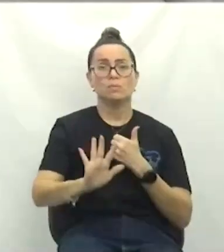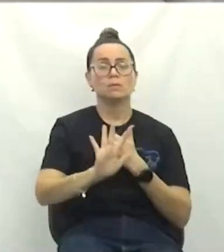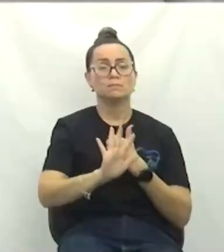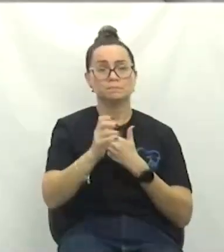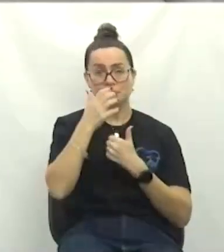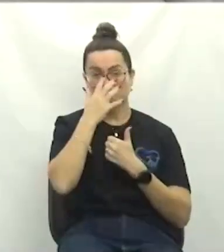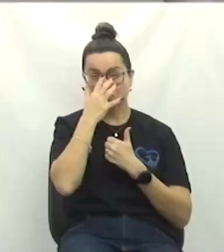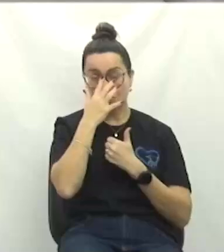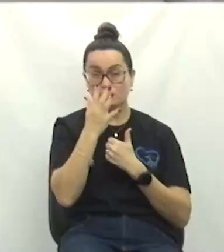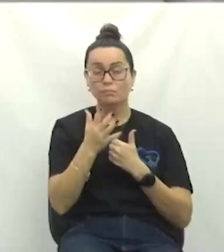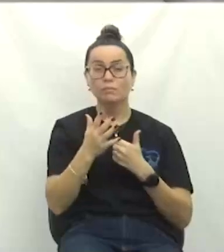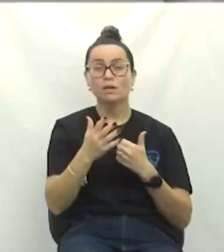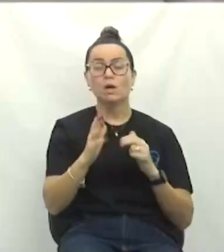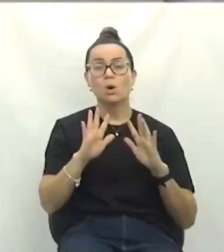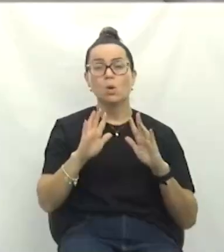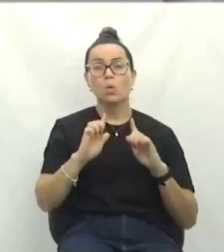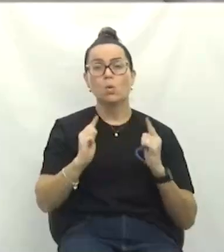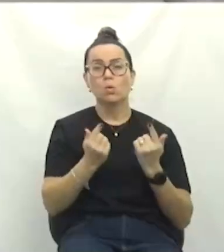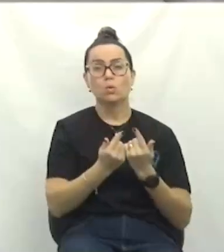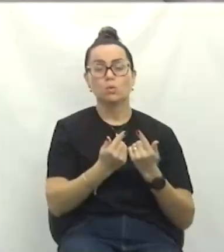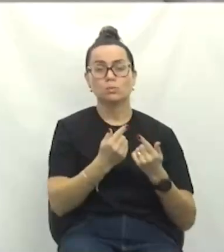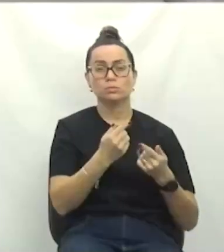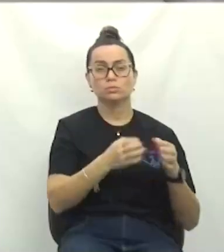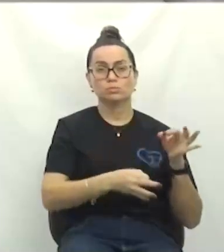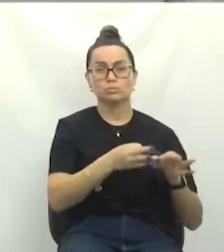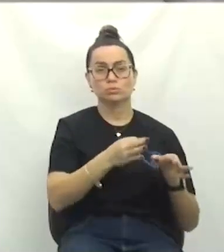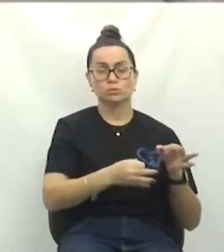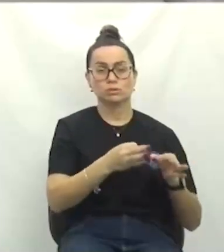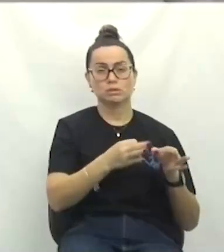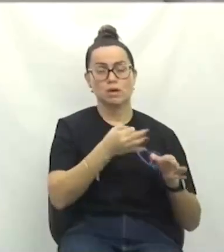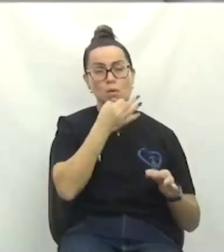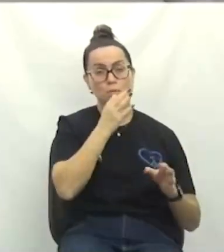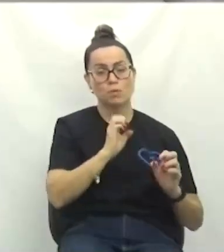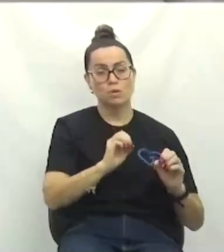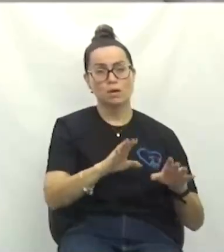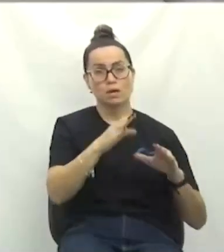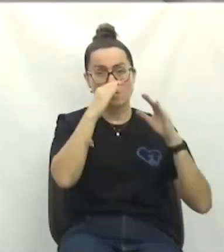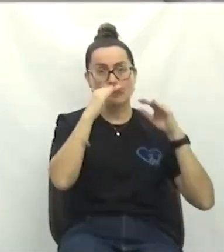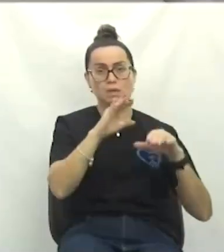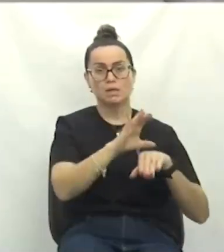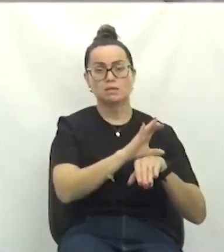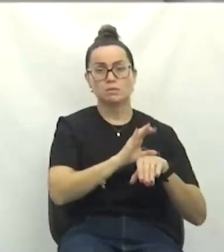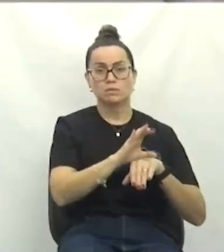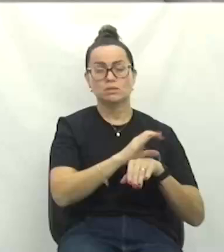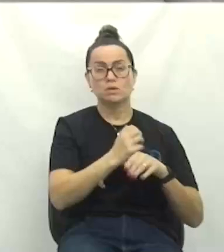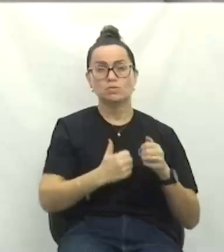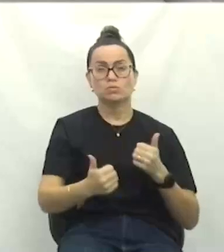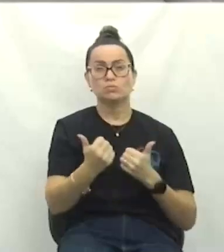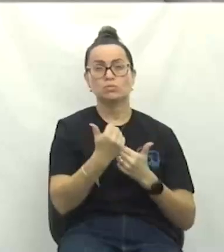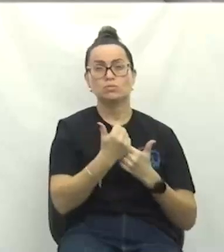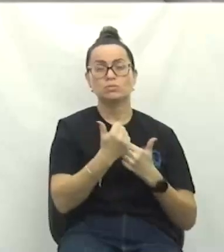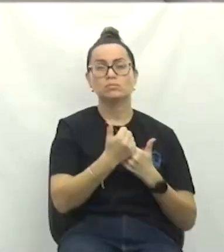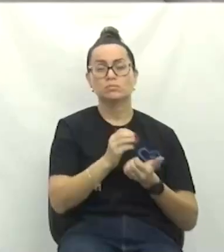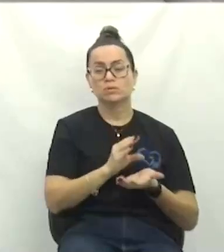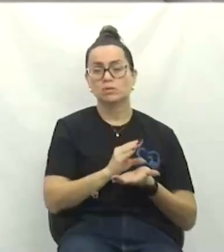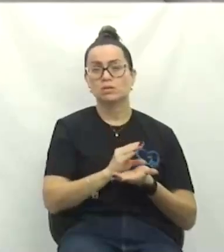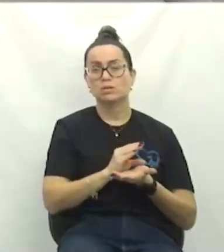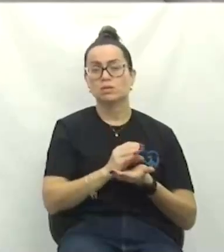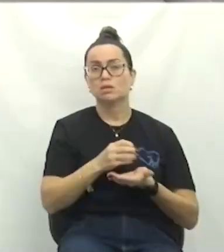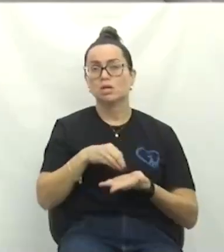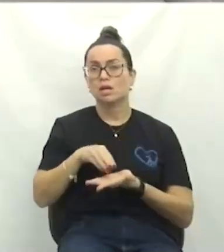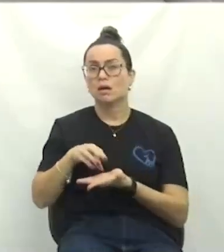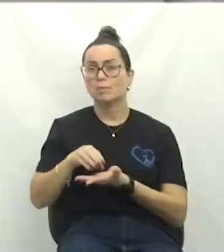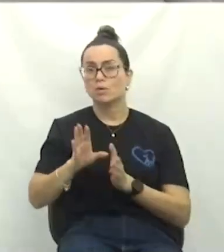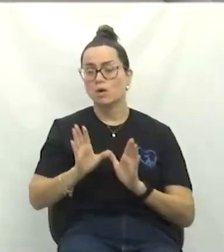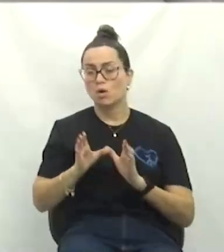A Comissão de Justiça e Redação opinou pela legalidade e constitucionalidade com o substitutivo e encaminhou as demais comissões. A